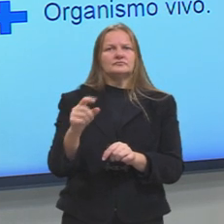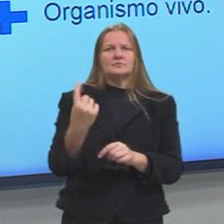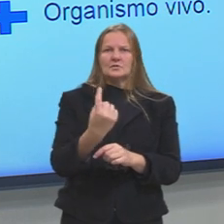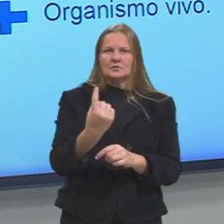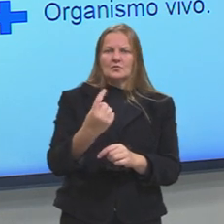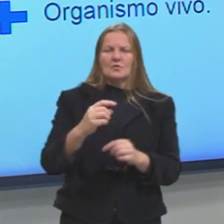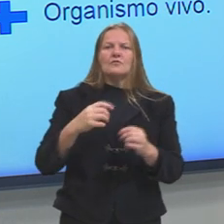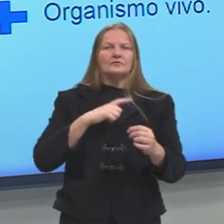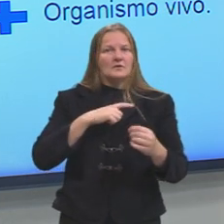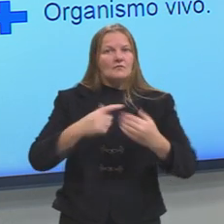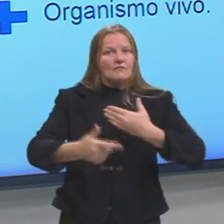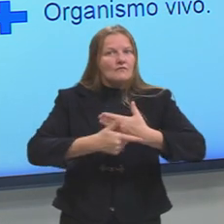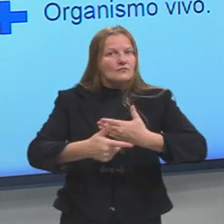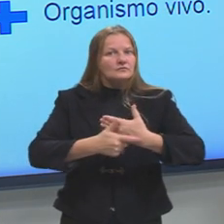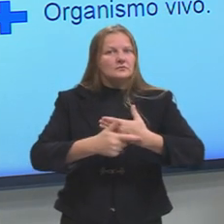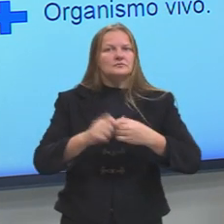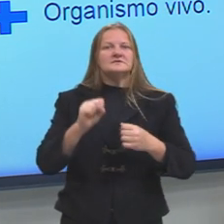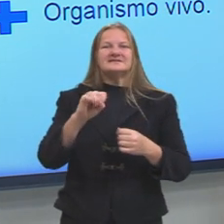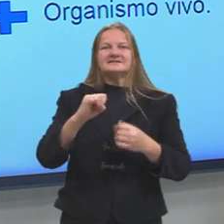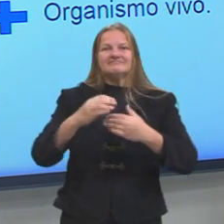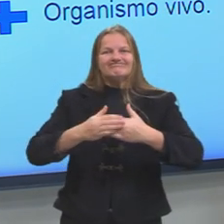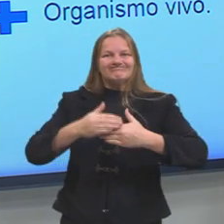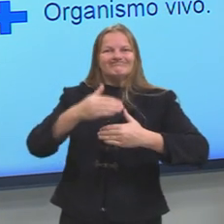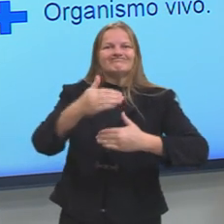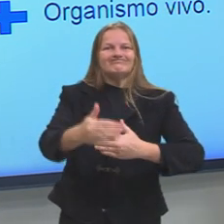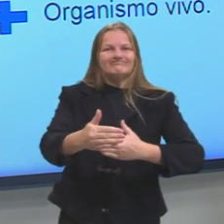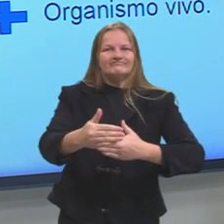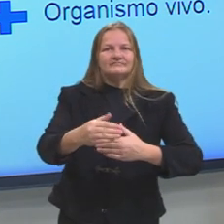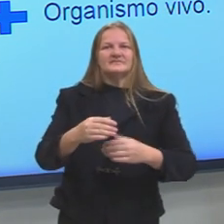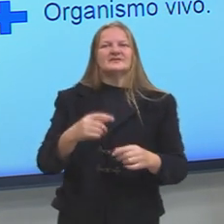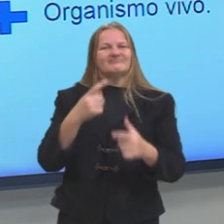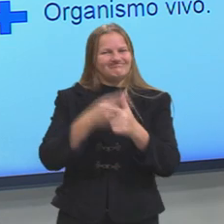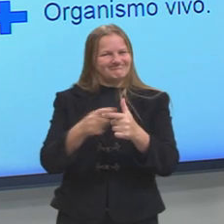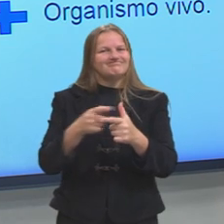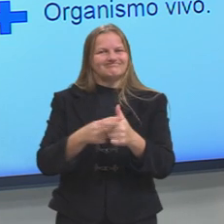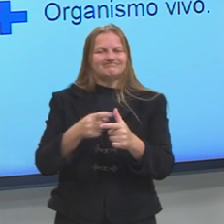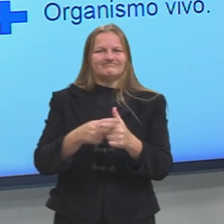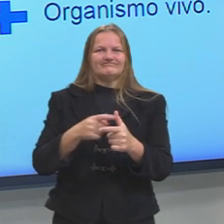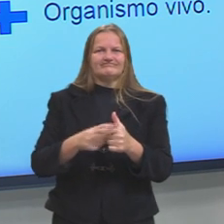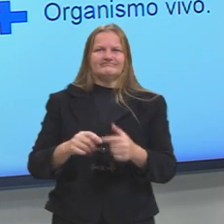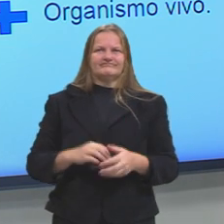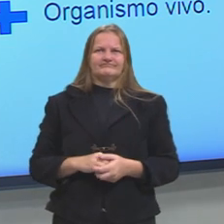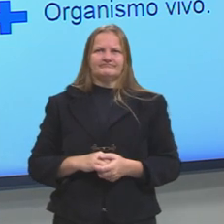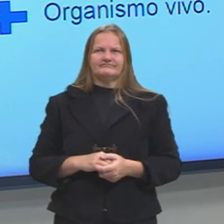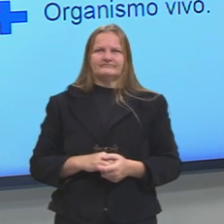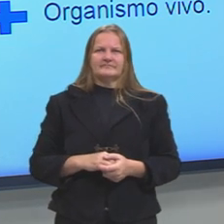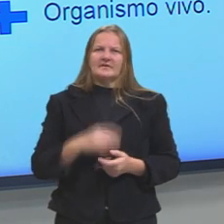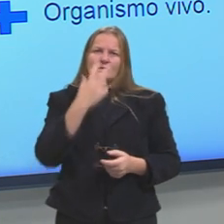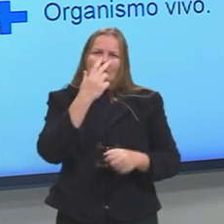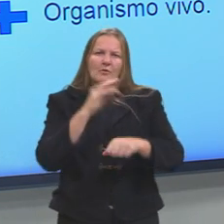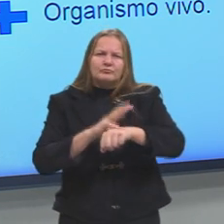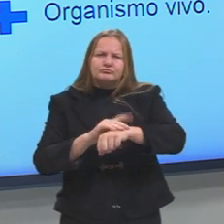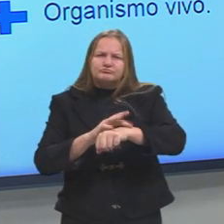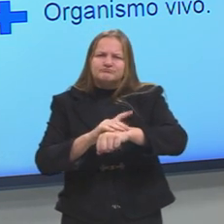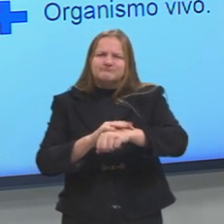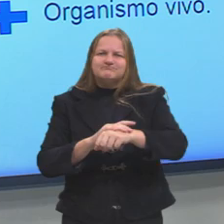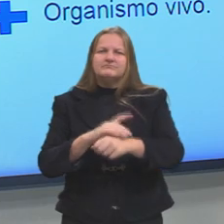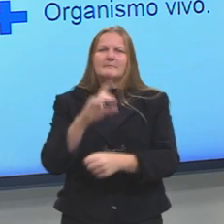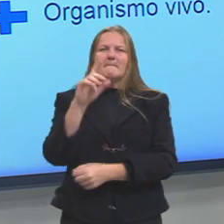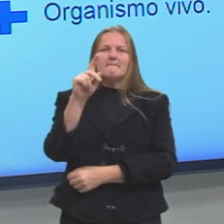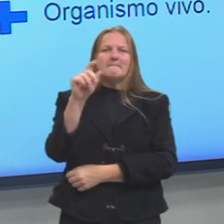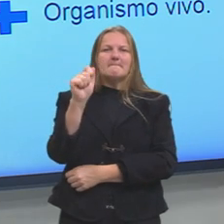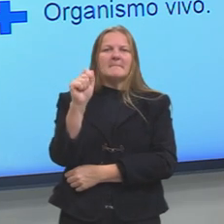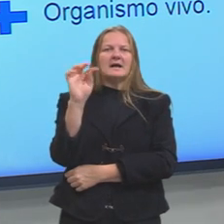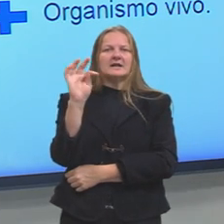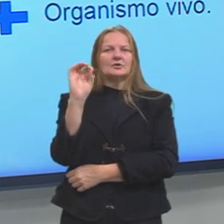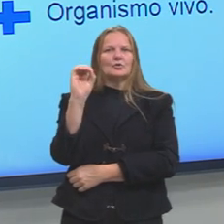for além da sua determinação, isso dá problema. Isso é uma doença, é uma patologia, segundo o